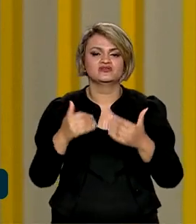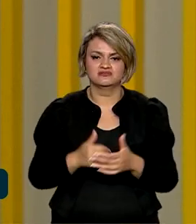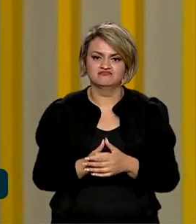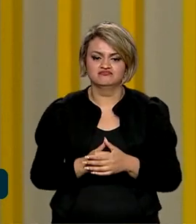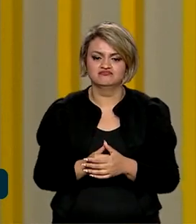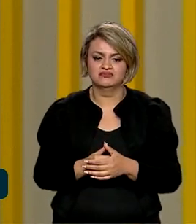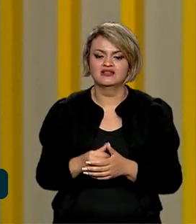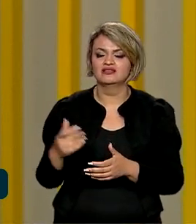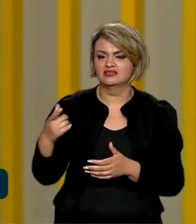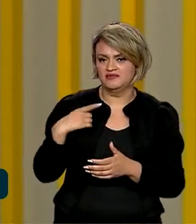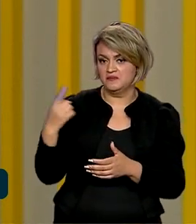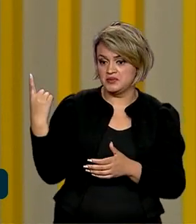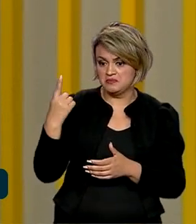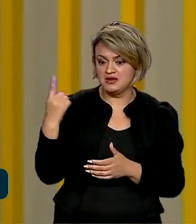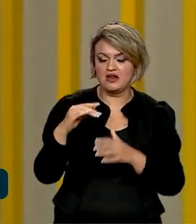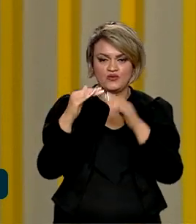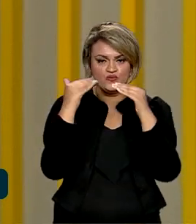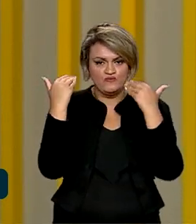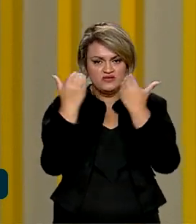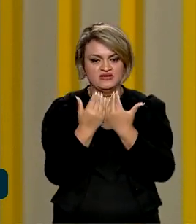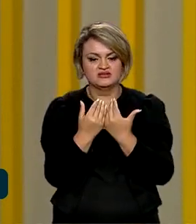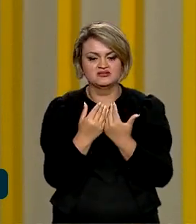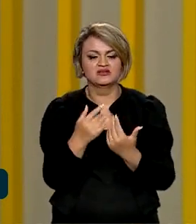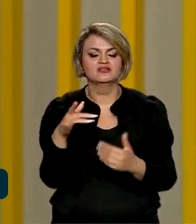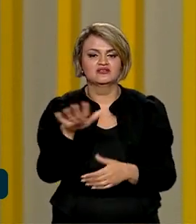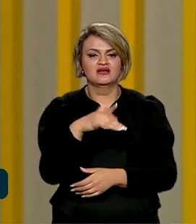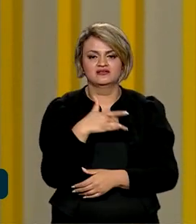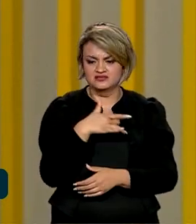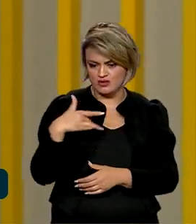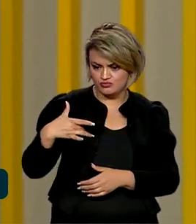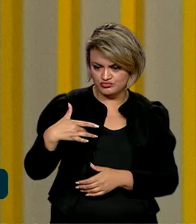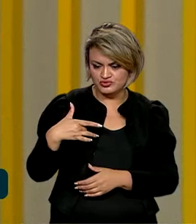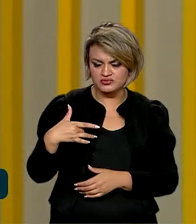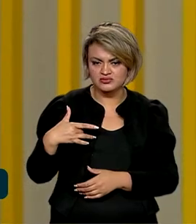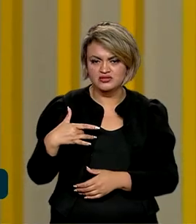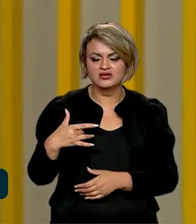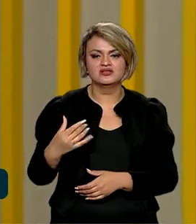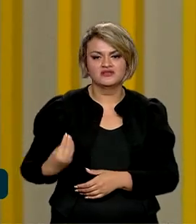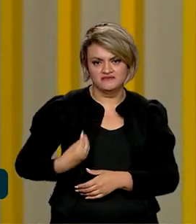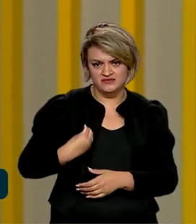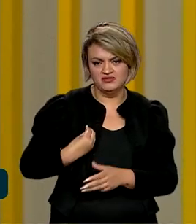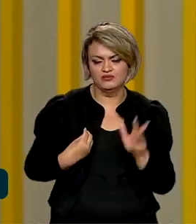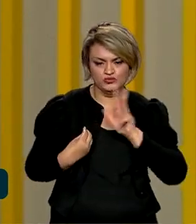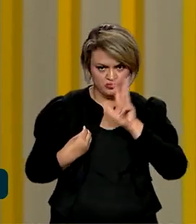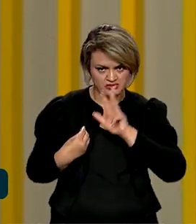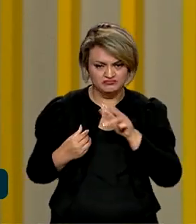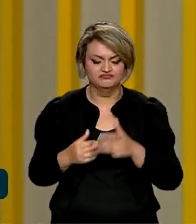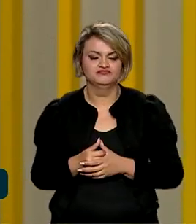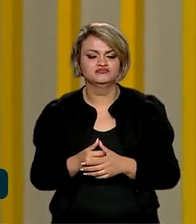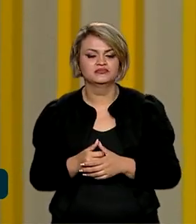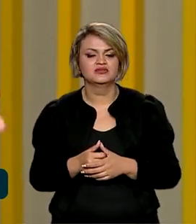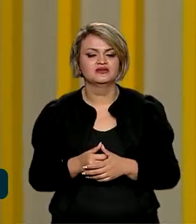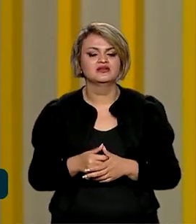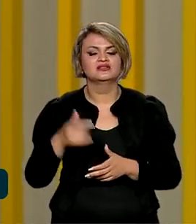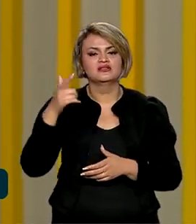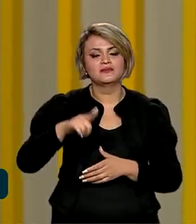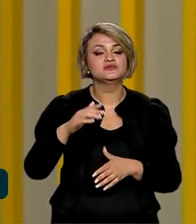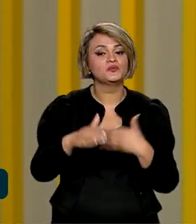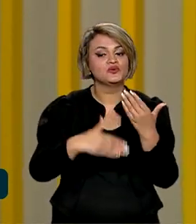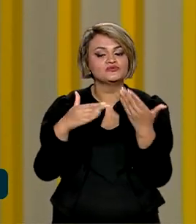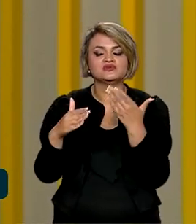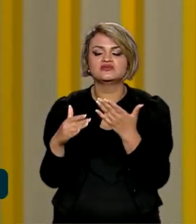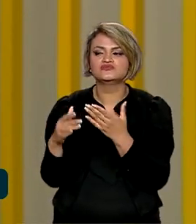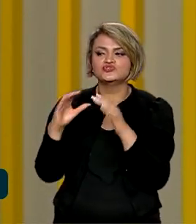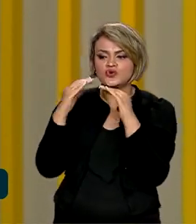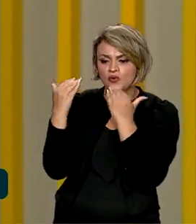Tivemos a primeira grande conferência, que foi a da Saúde, também fechada com a presença do presidente Lula. Estamos com processos de